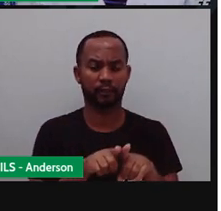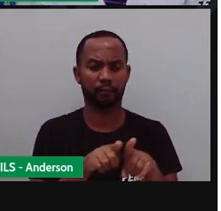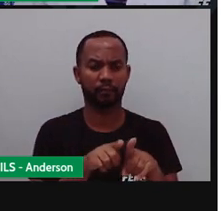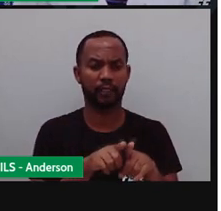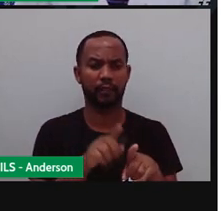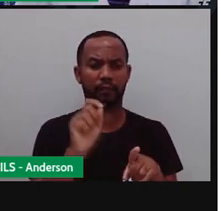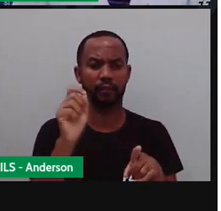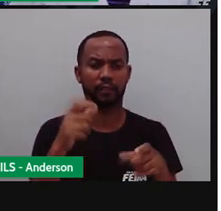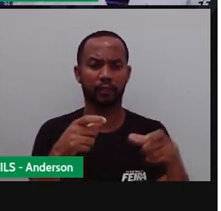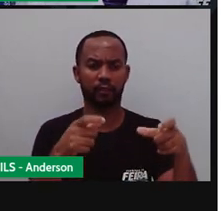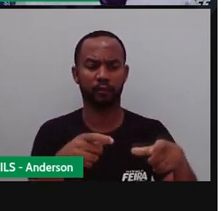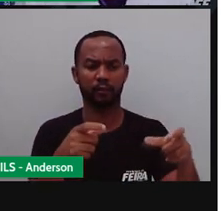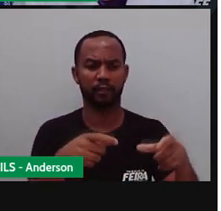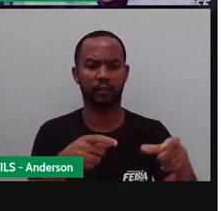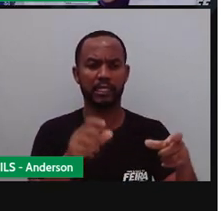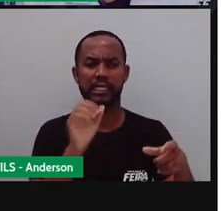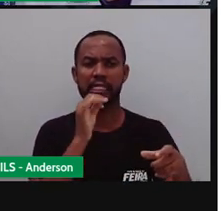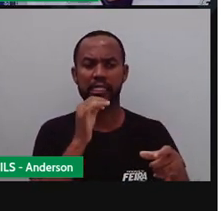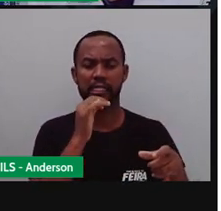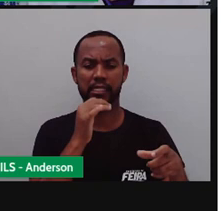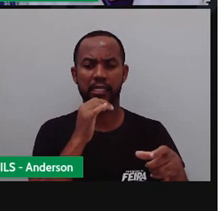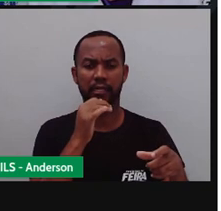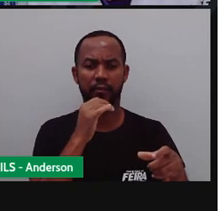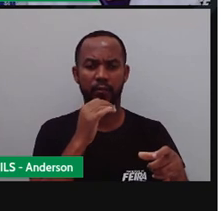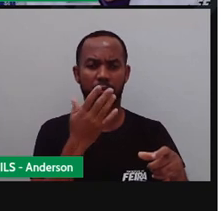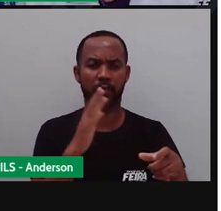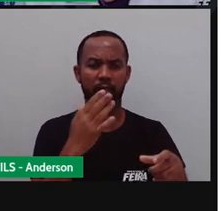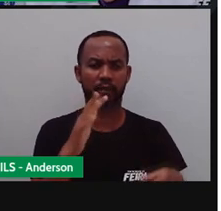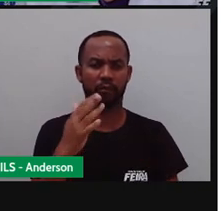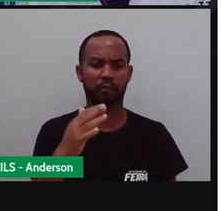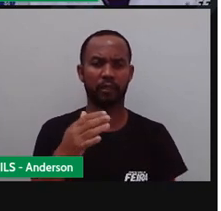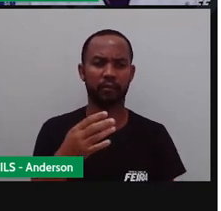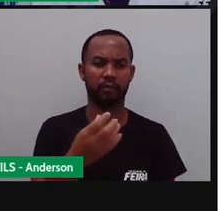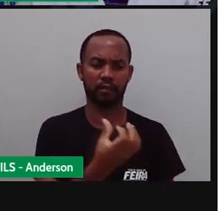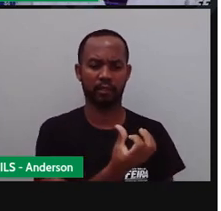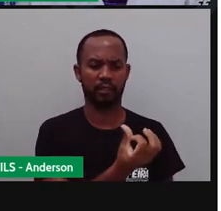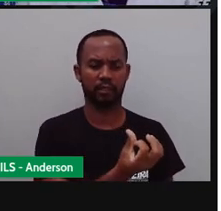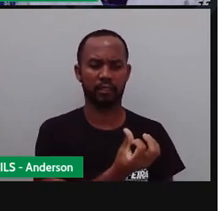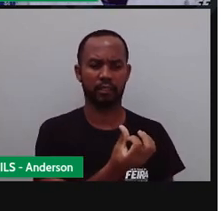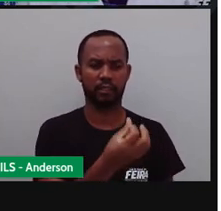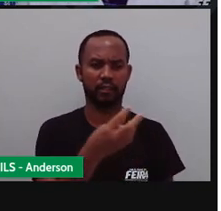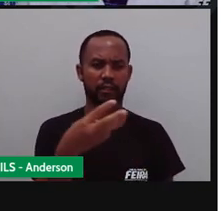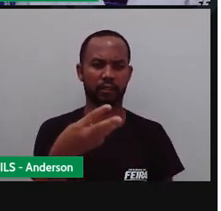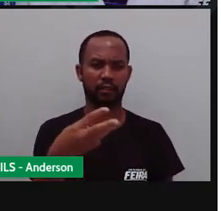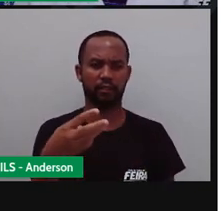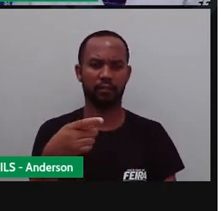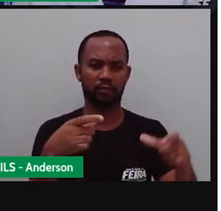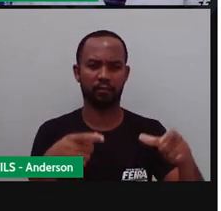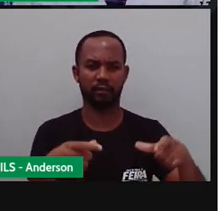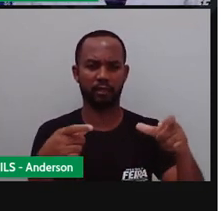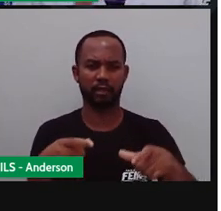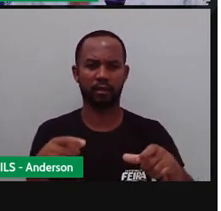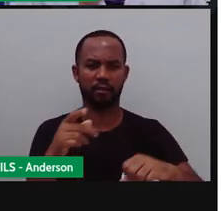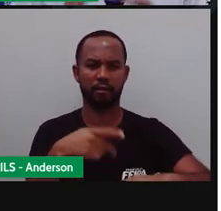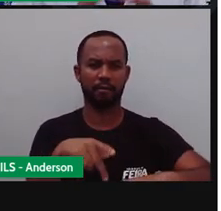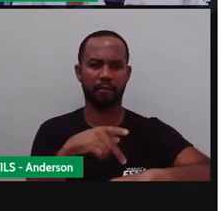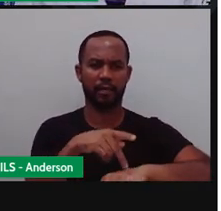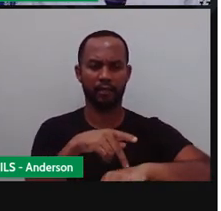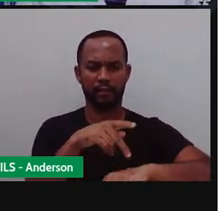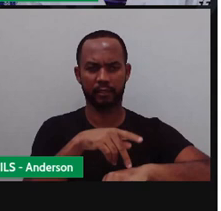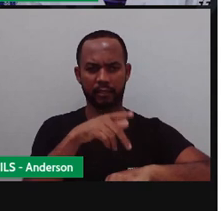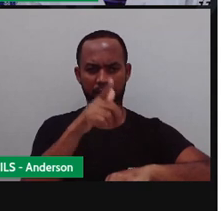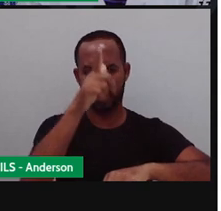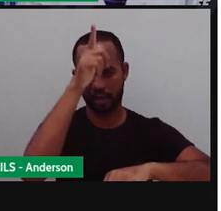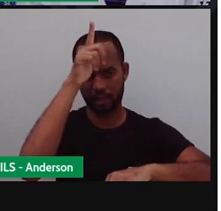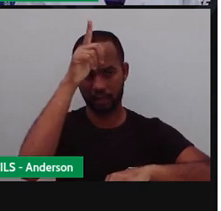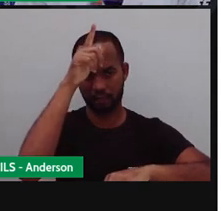foram o quê? Espalhadas aí em 63 reservas de onde? Da Alemanha. E ele comparou esses